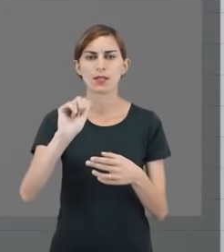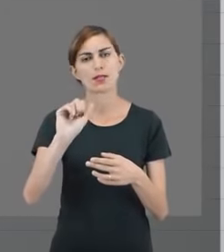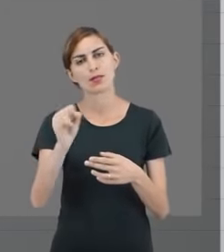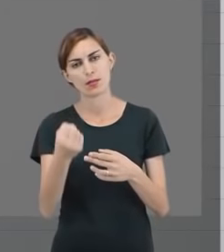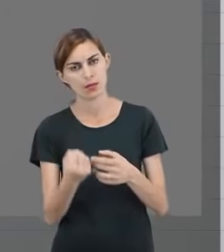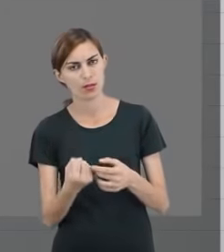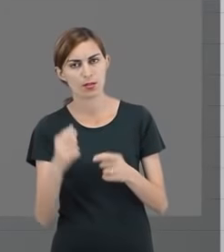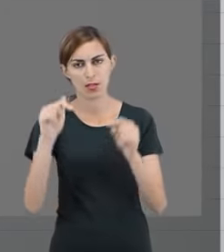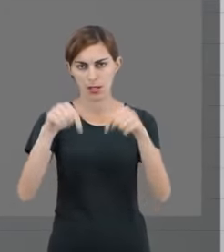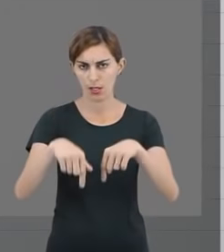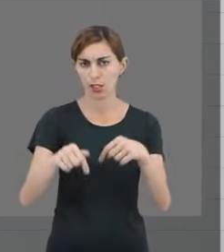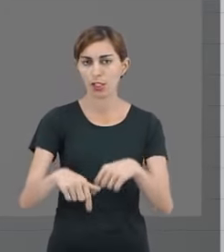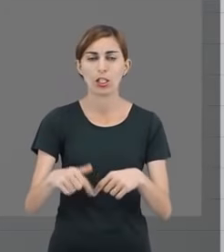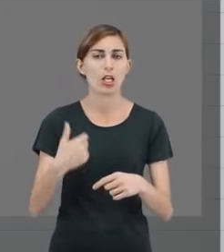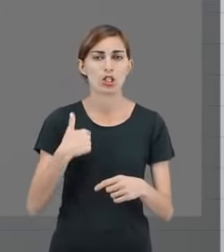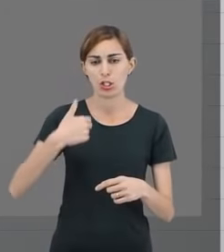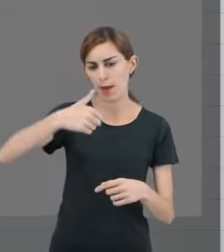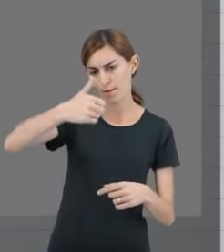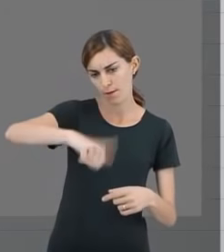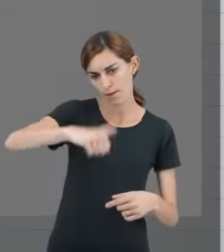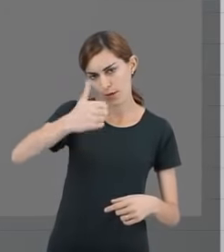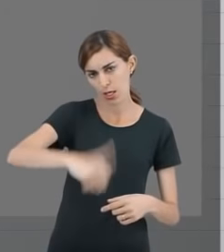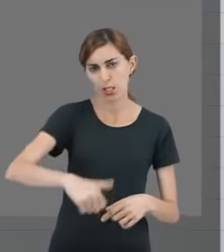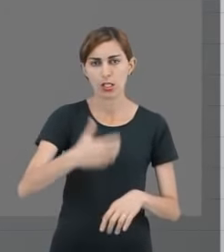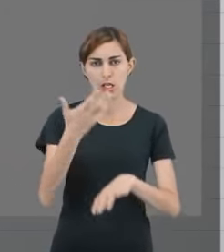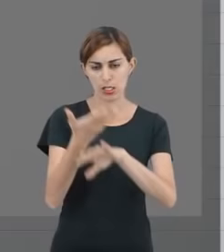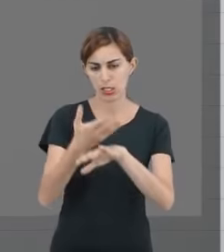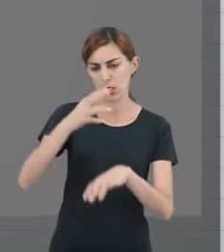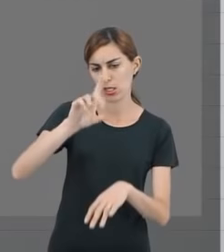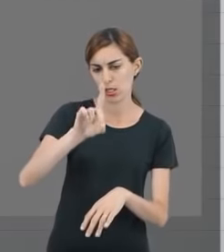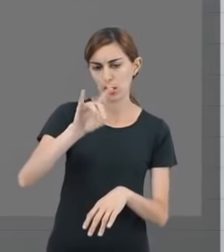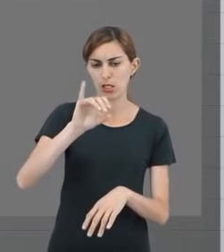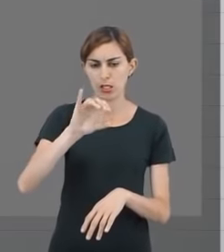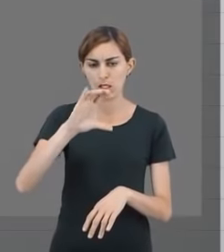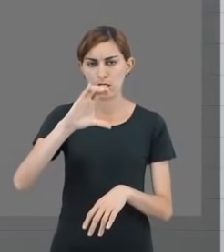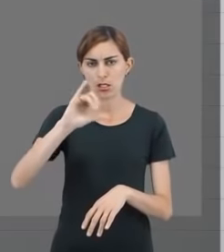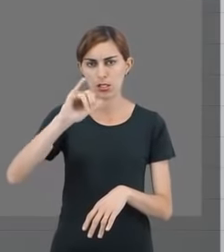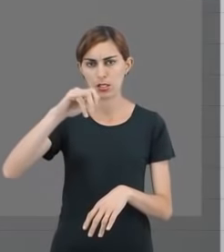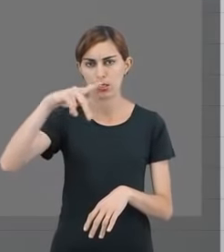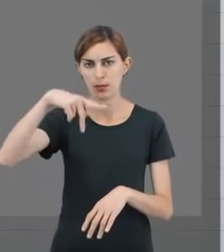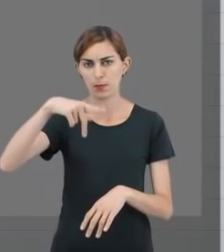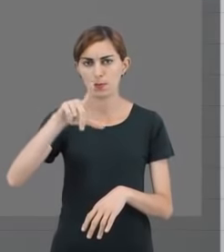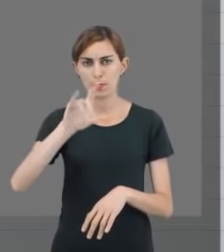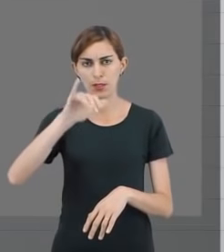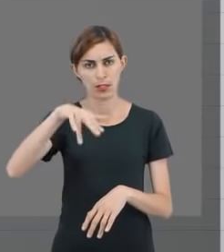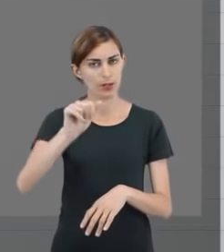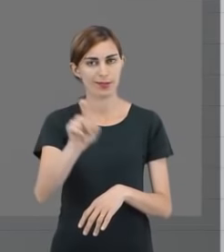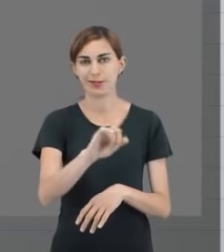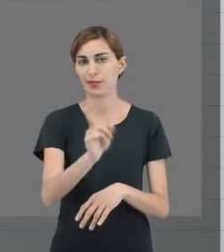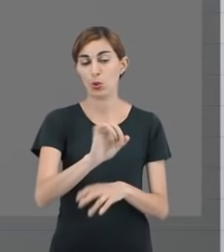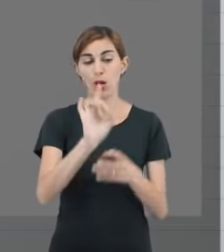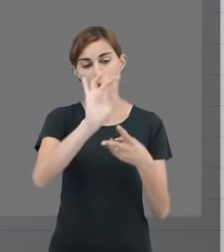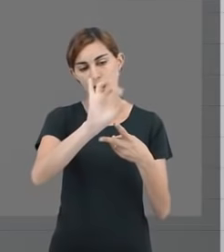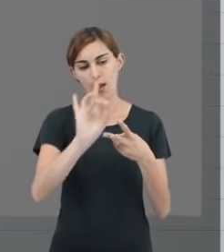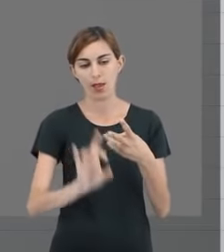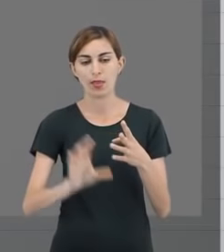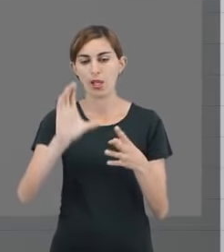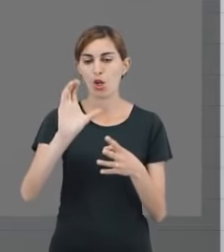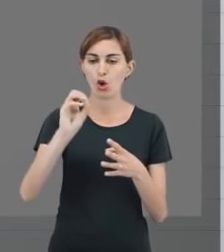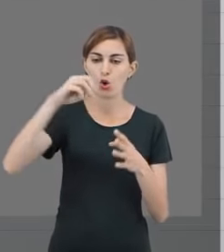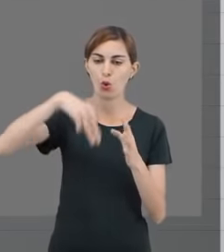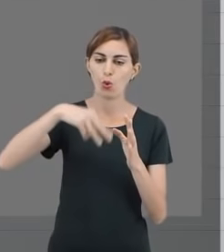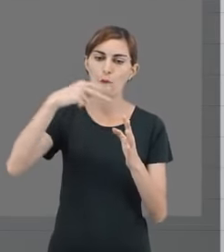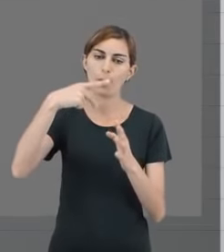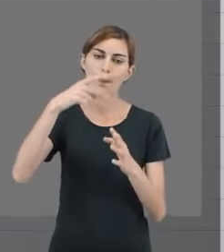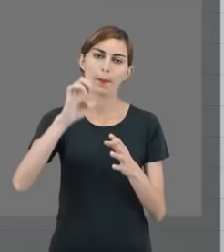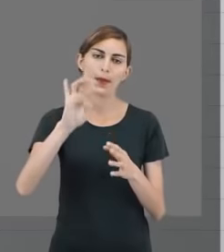aqui nos cursos técnicos não avalia por disciplina. As avaliações, elas são feitas em cada competência.